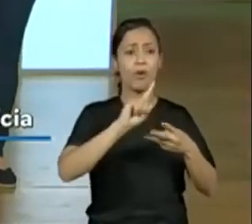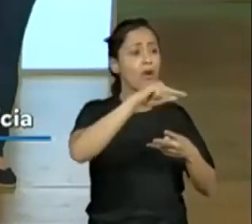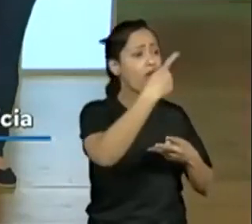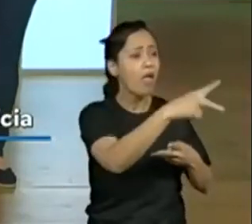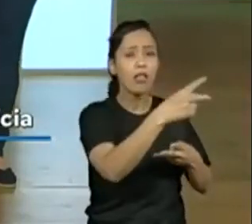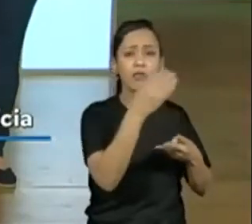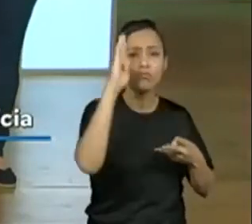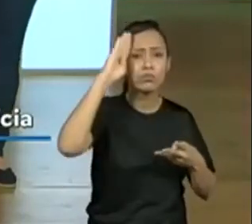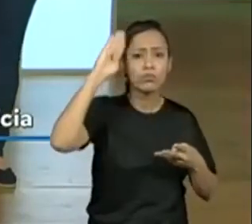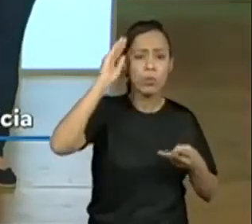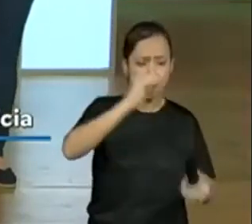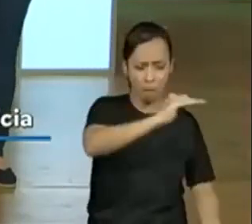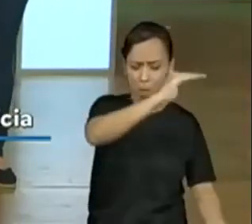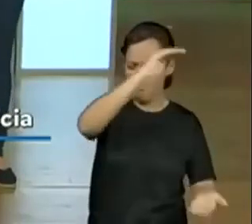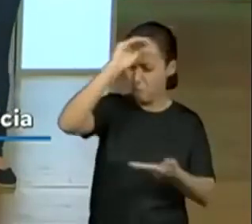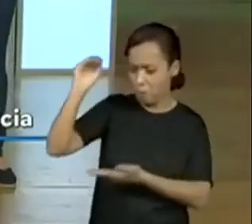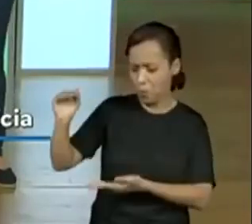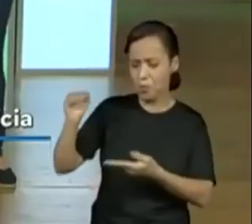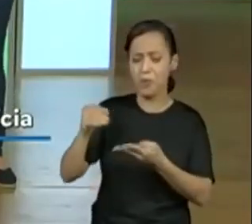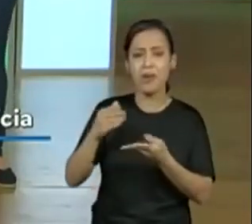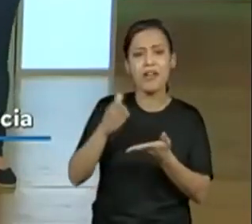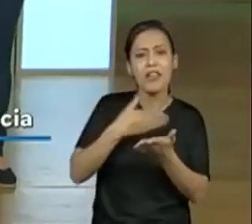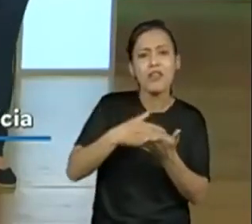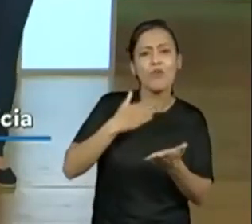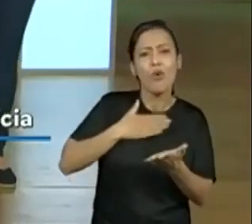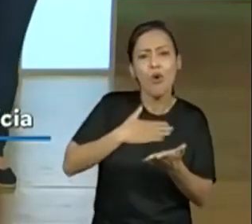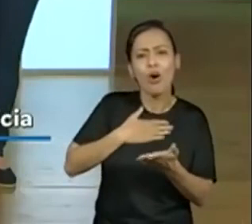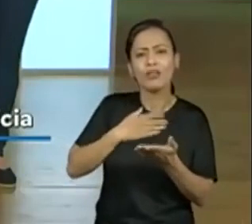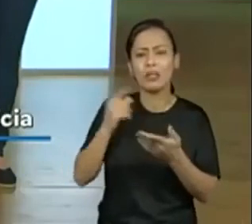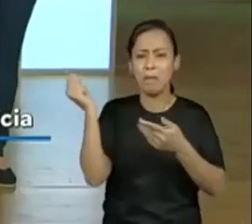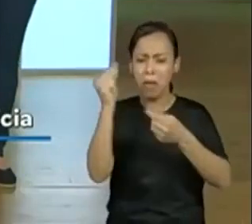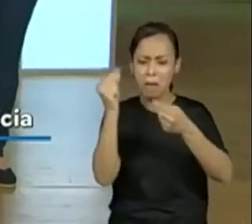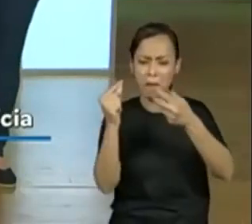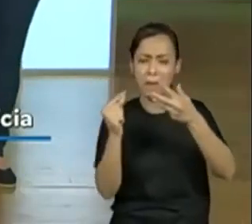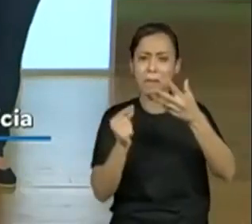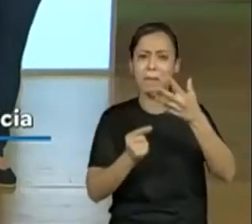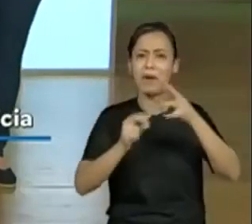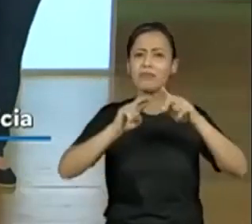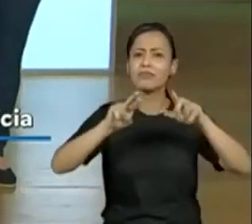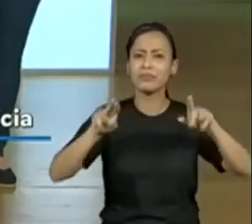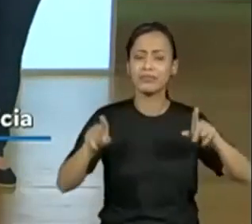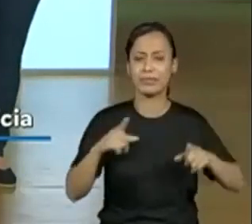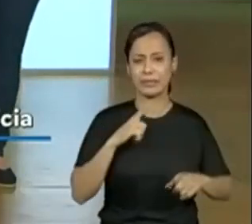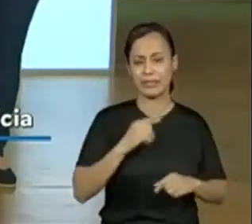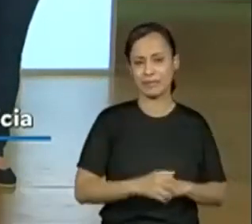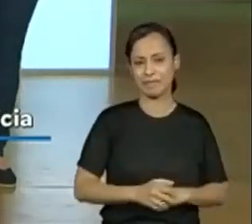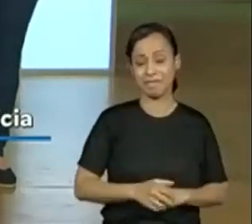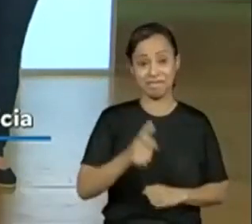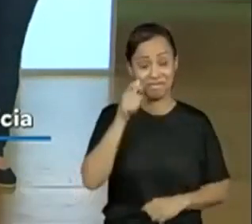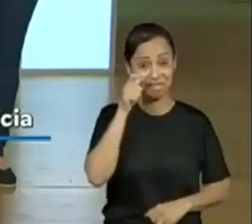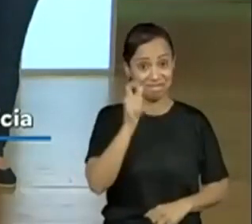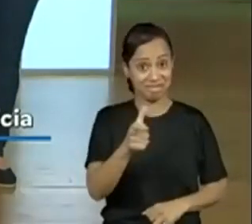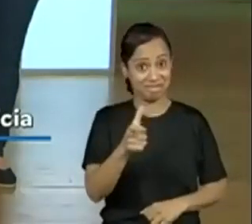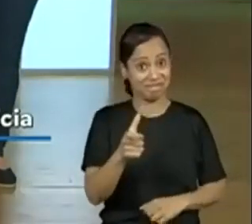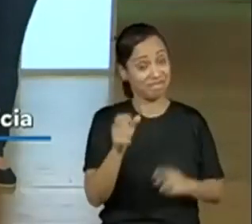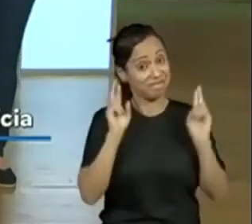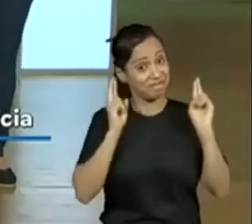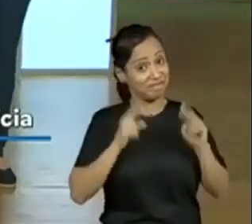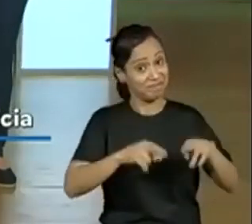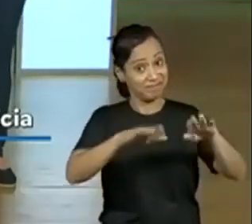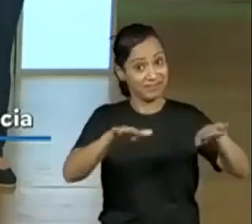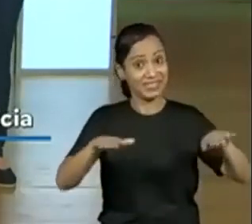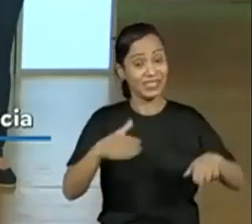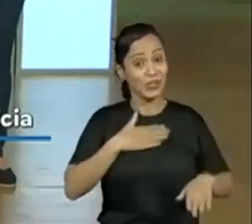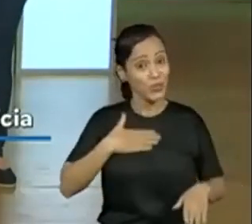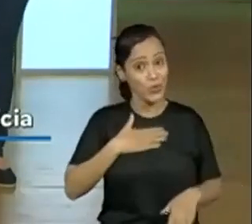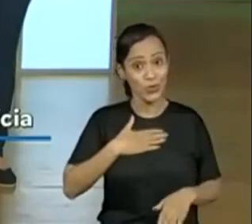a professora Bruna colocou aí que os alunos delas ficou ligadíssimo na notícia e que foi muito interessante. Pelo jeito, os alunos curtiram, hein? Exato.